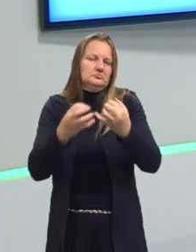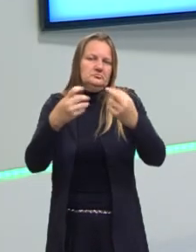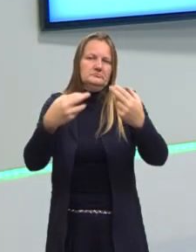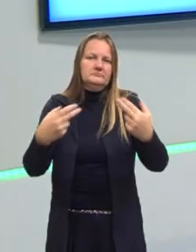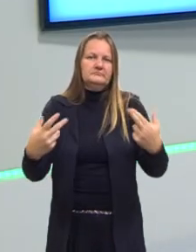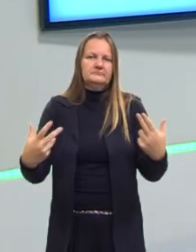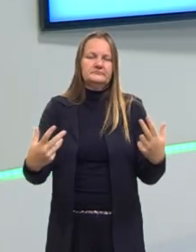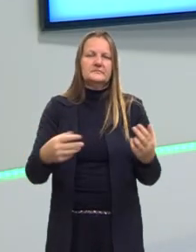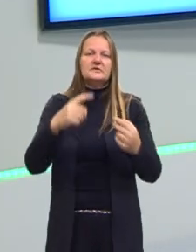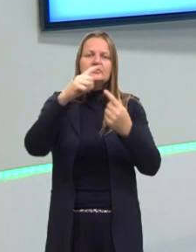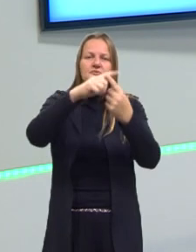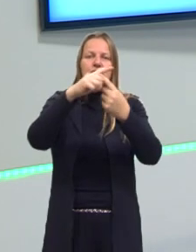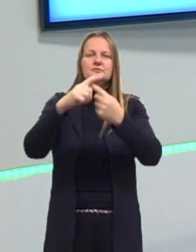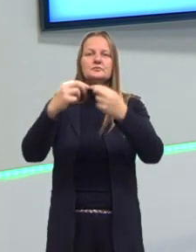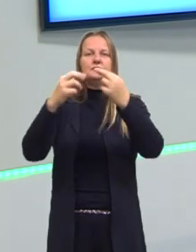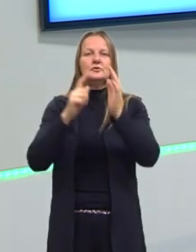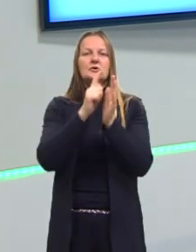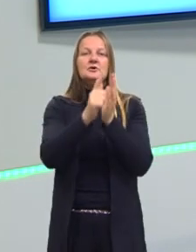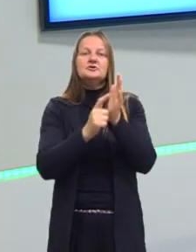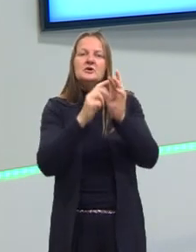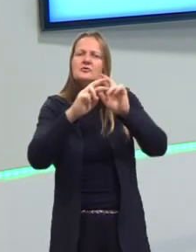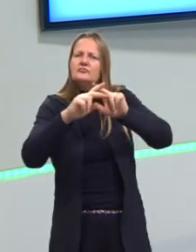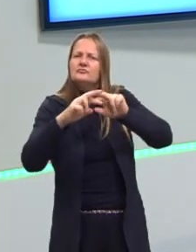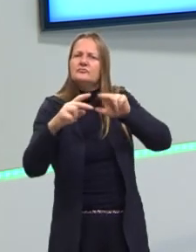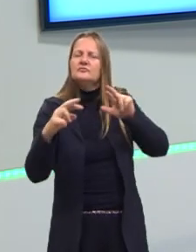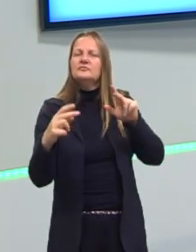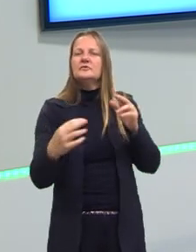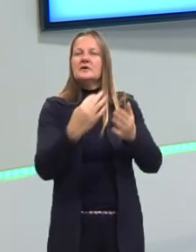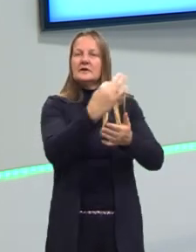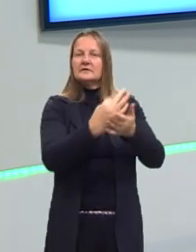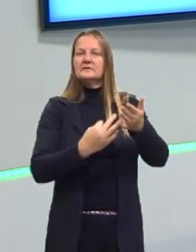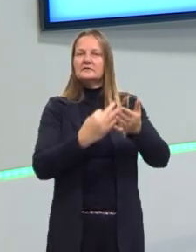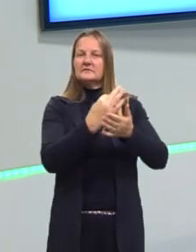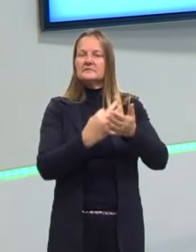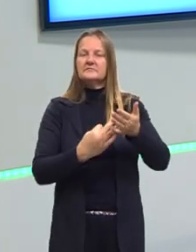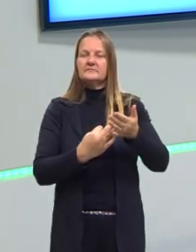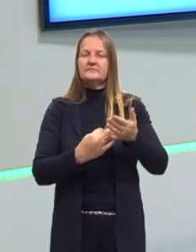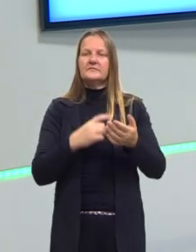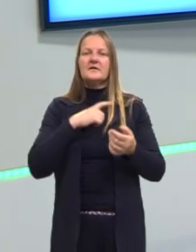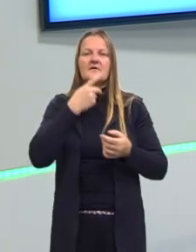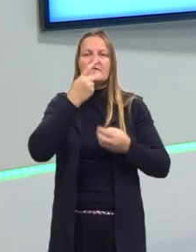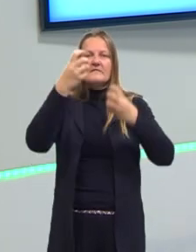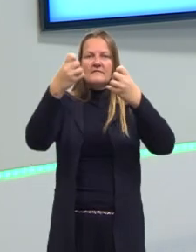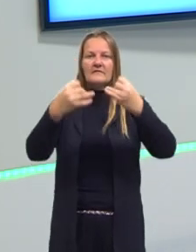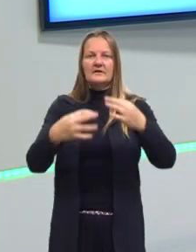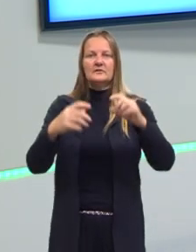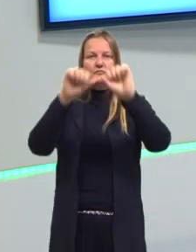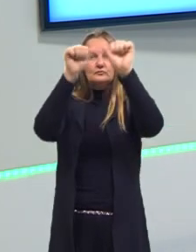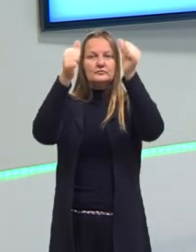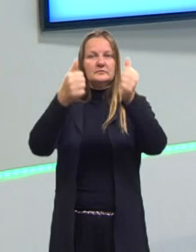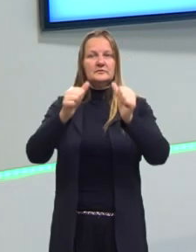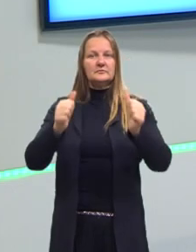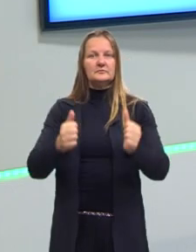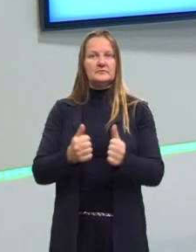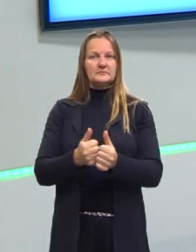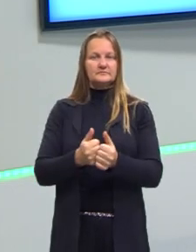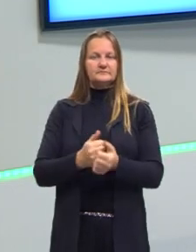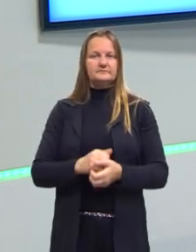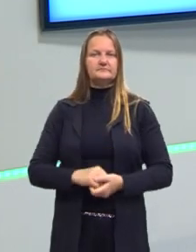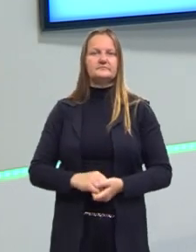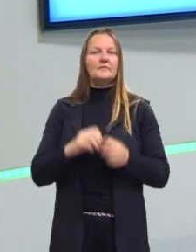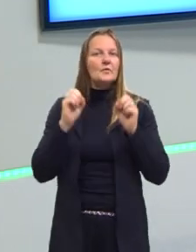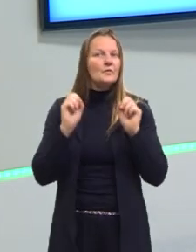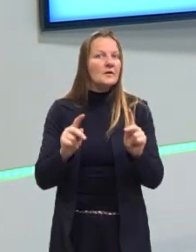esses aqui são os tipos, os gêneros que mais vão aparecer quando a gente estiver falando em imagens. Quando a gente pensar, ok,